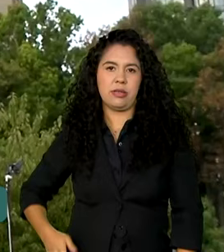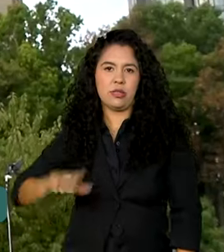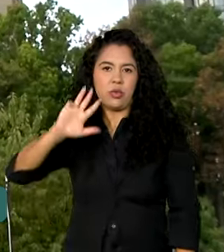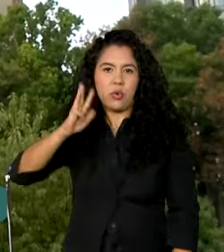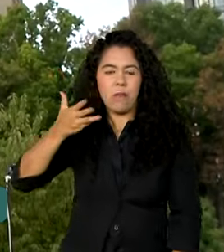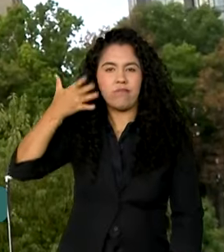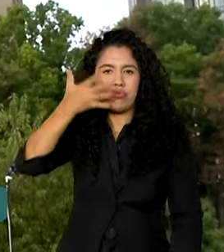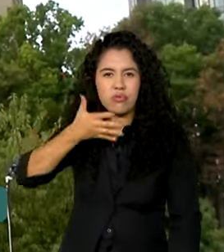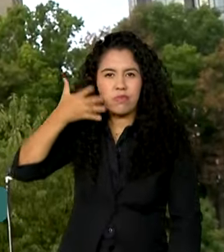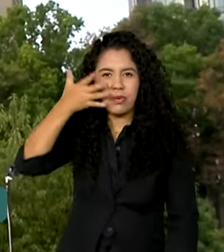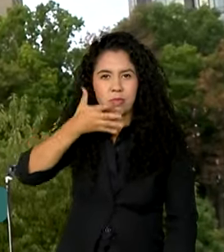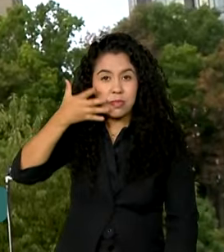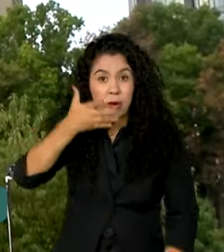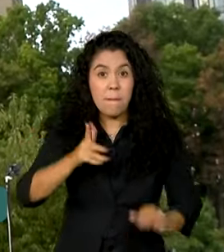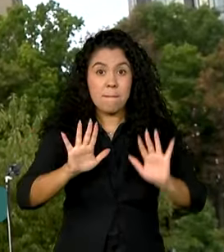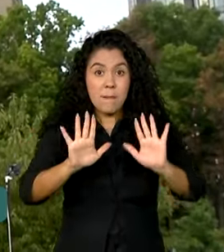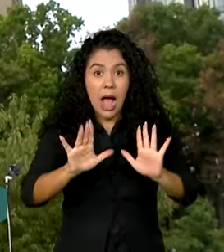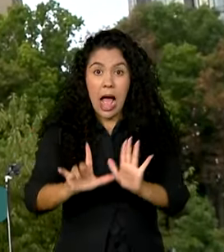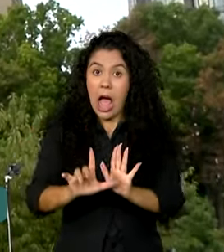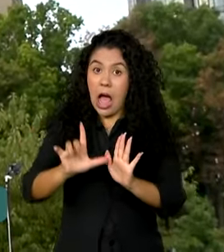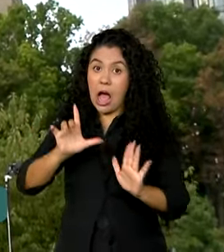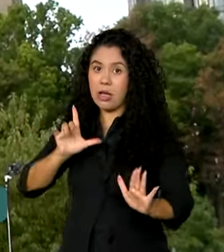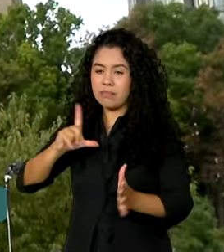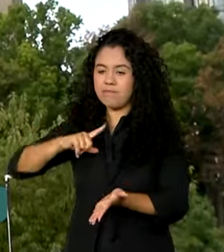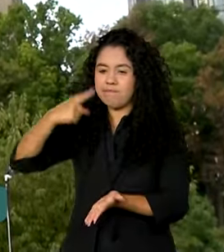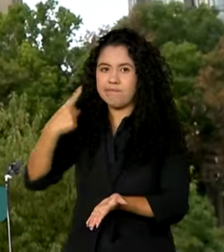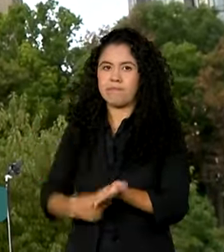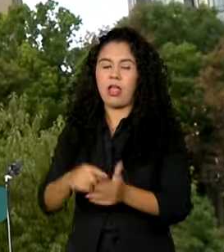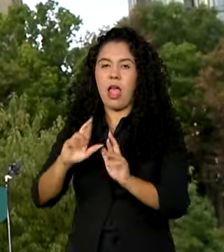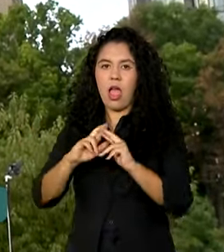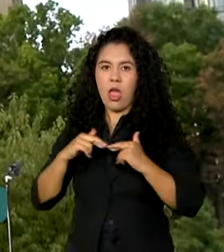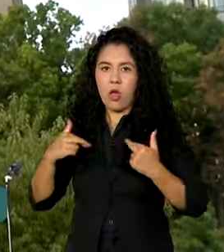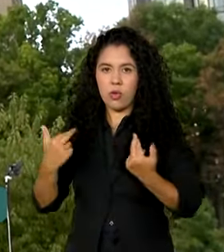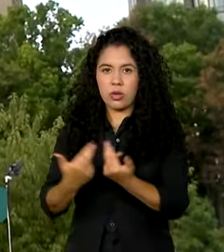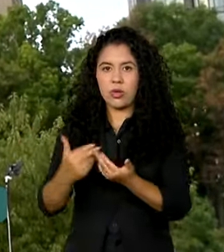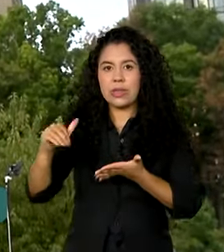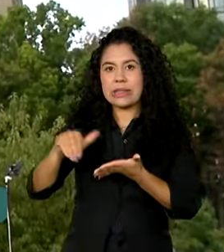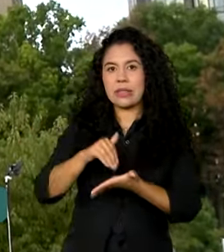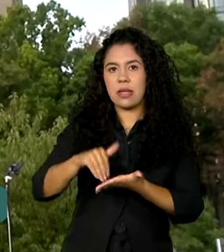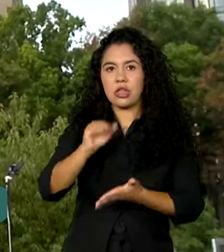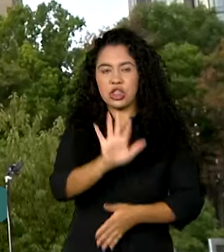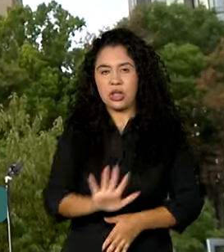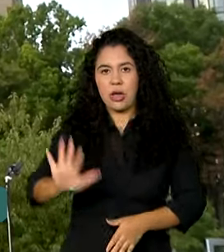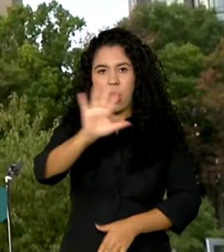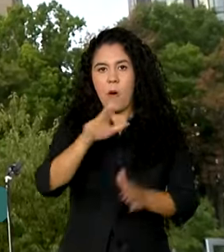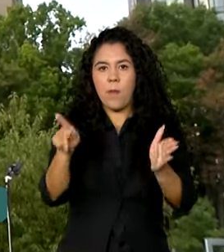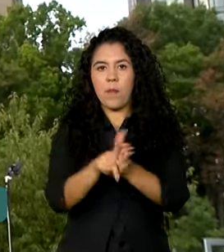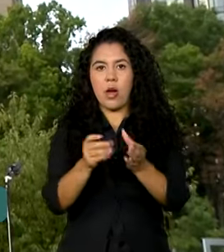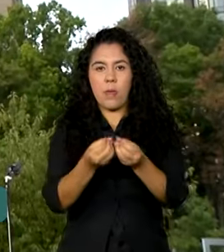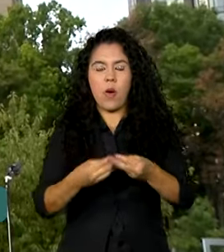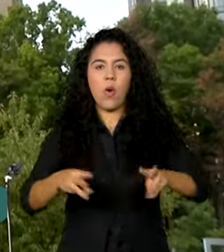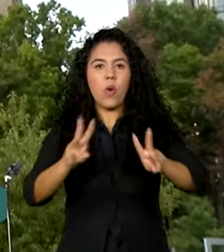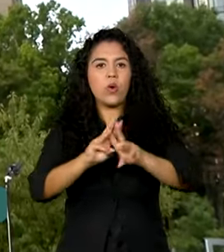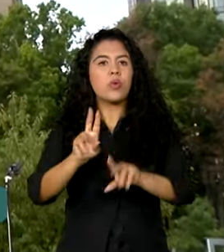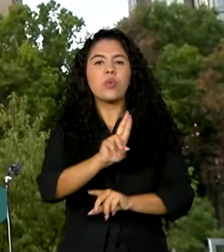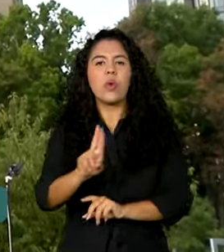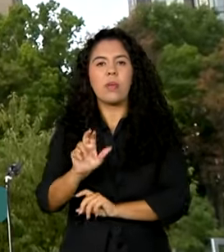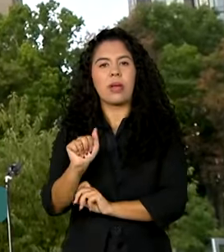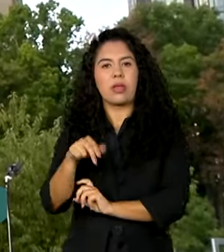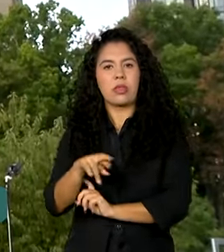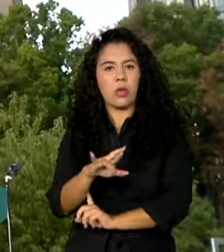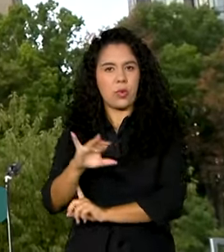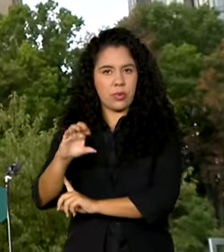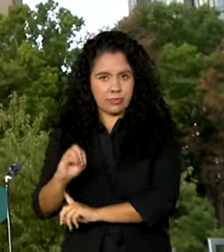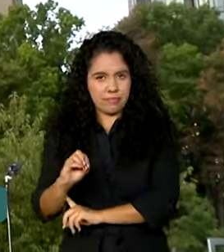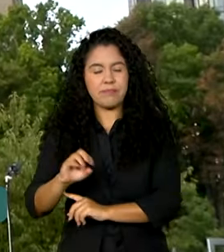mas antes disso, ele tem uma reunião com o secretário-geral da ONU, o Antônio Guterres. À tarde, o presidente